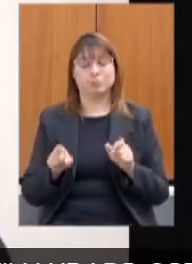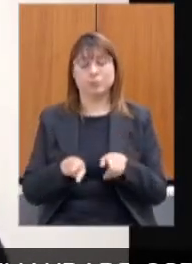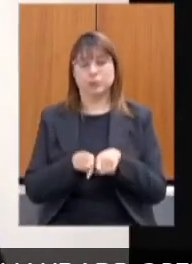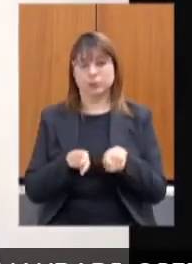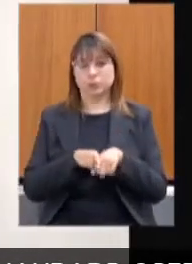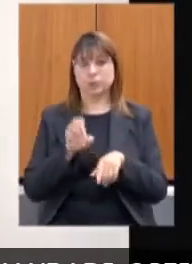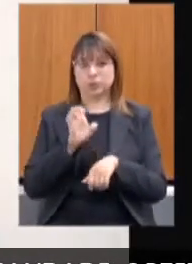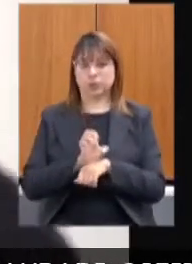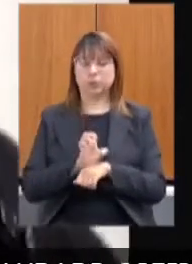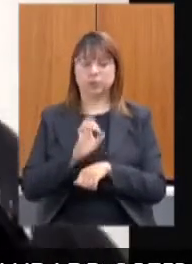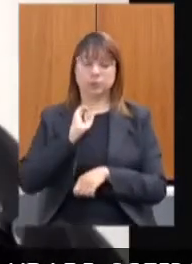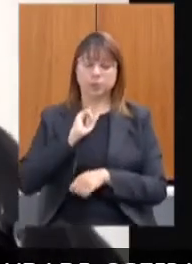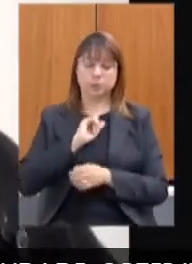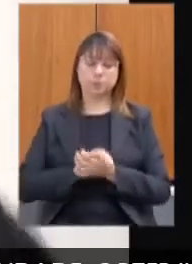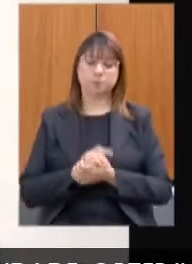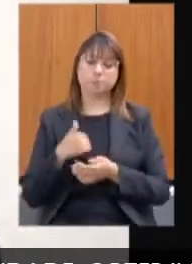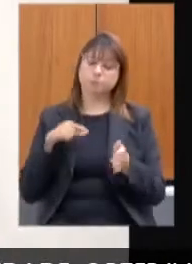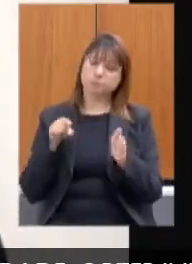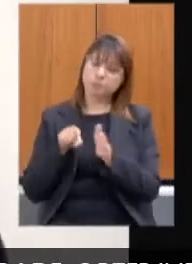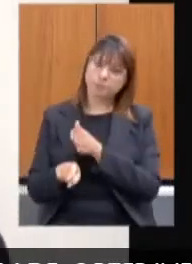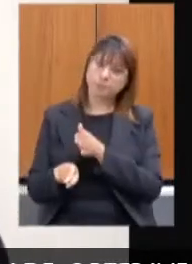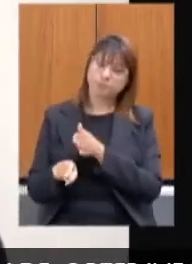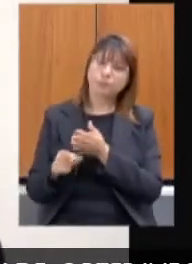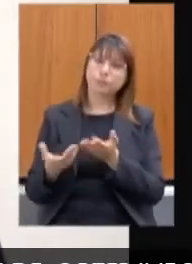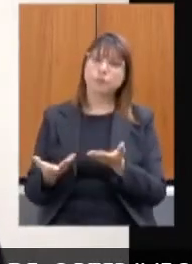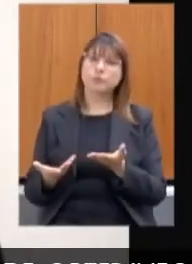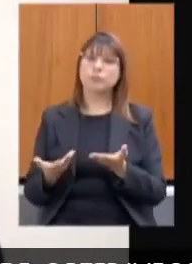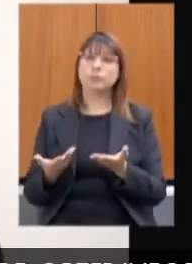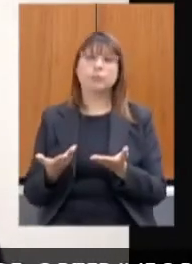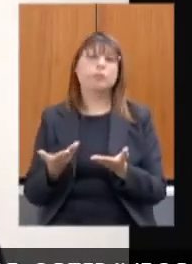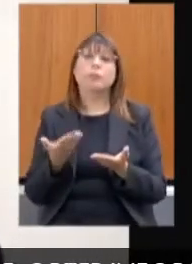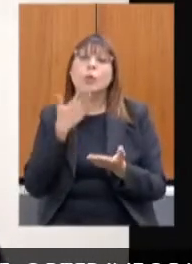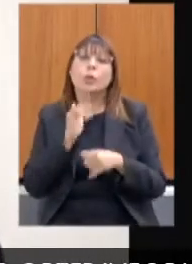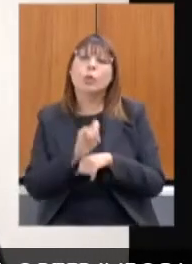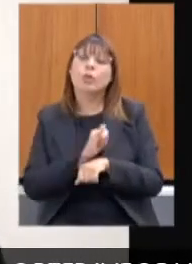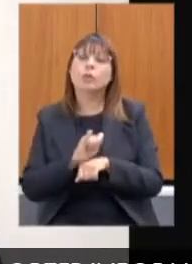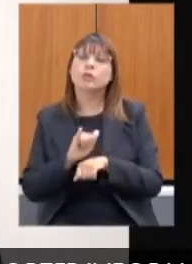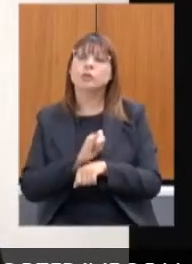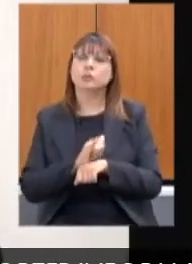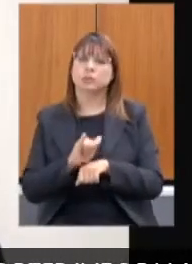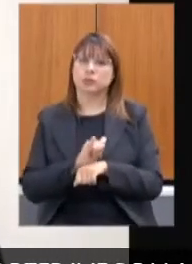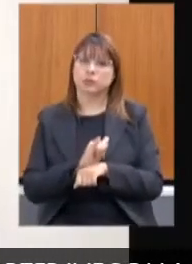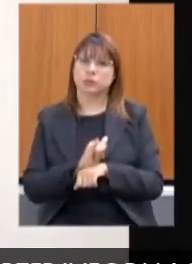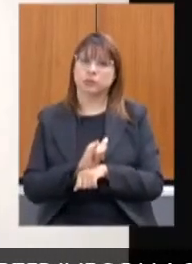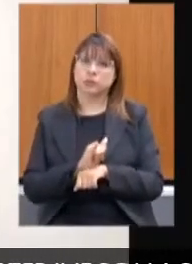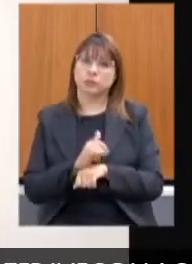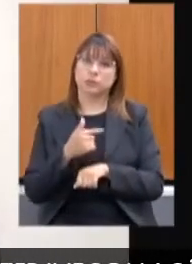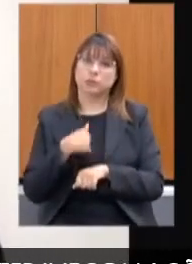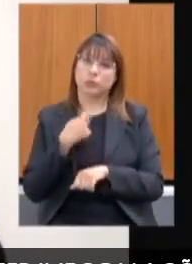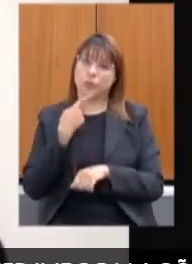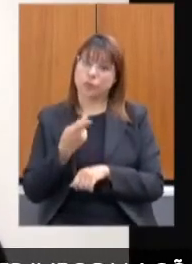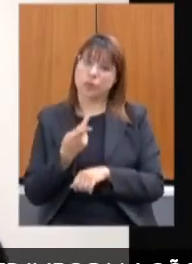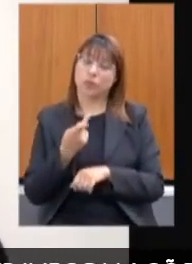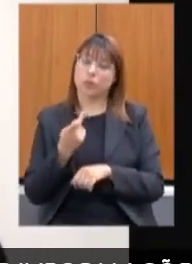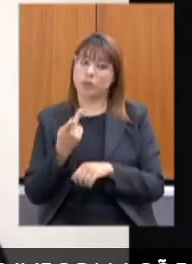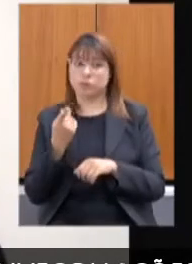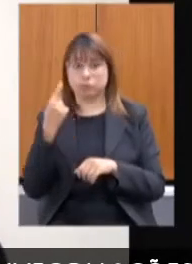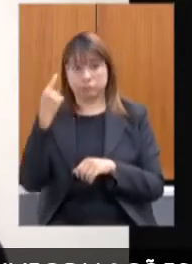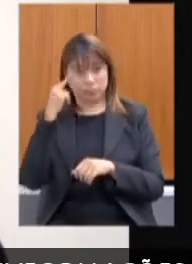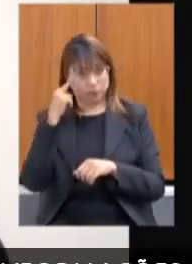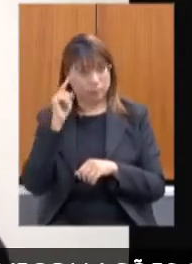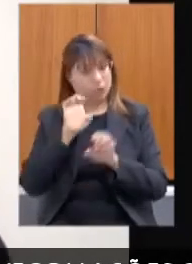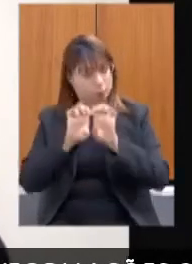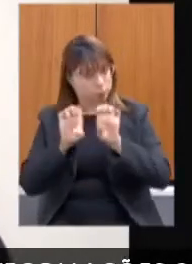Então, a minha pergunta é o seguinte, qual é a estratégia, e aí eu estou falando de uma questão mais estrutural,